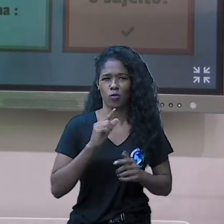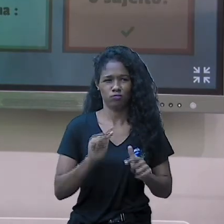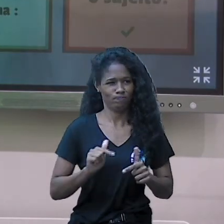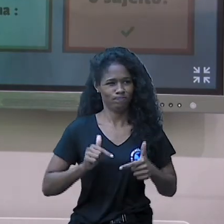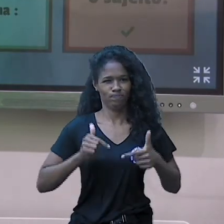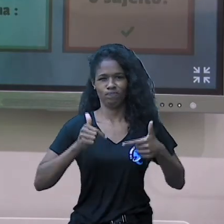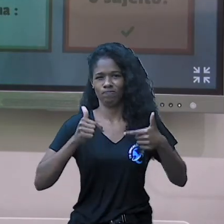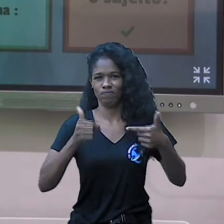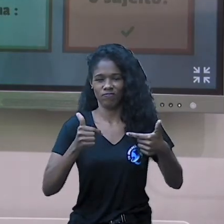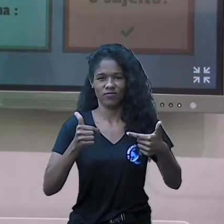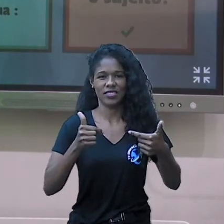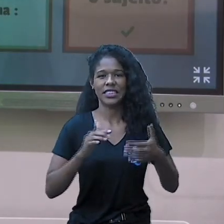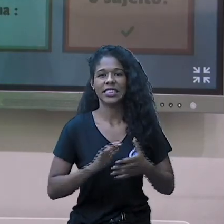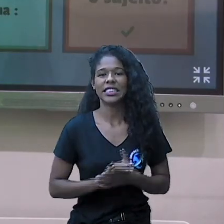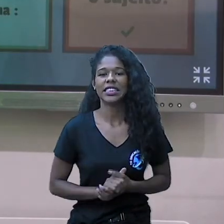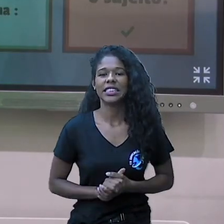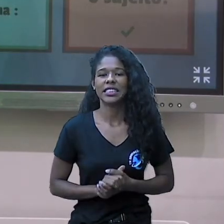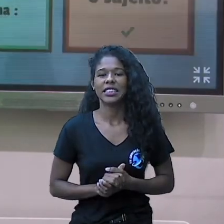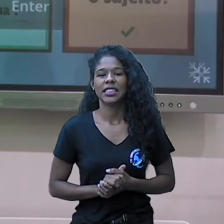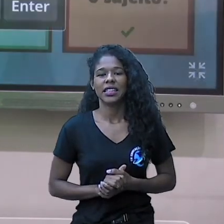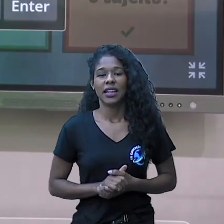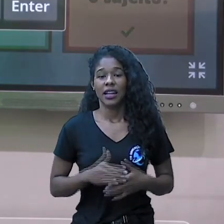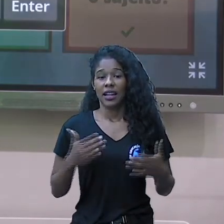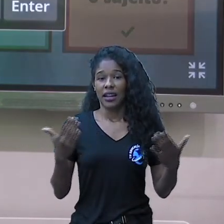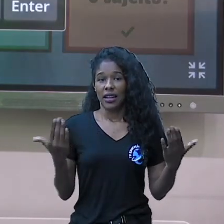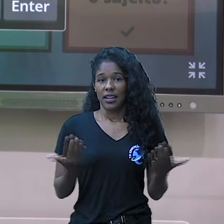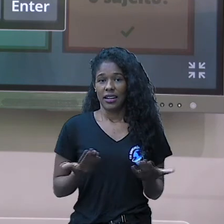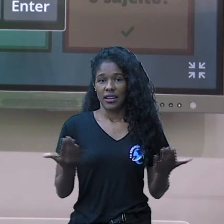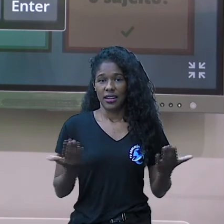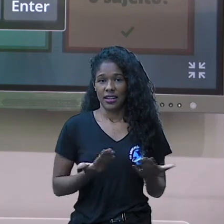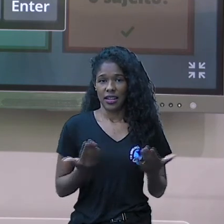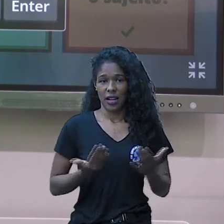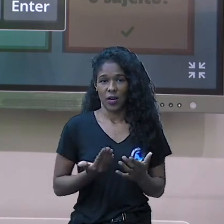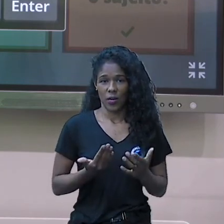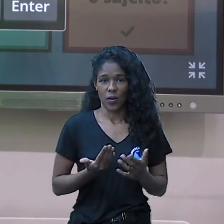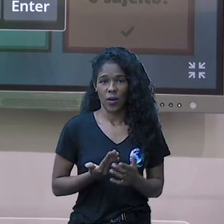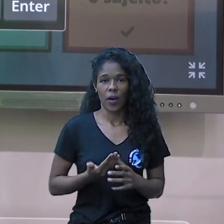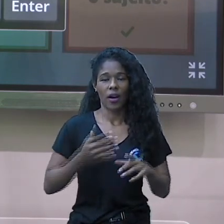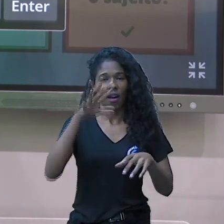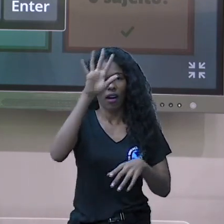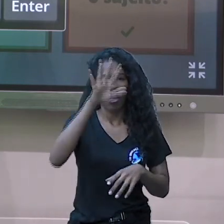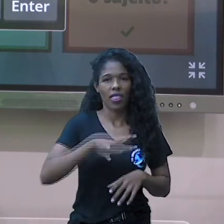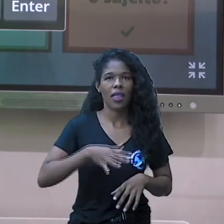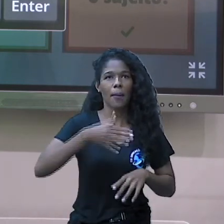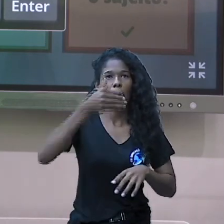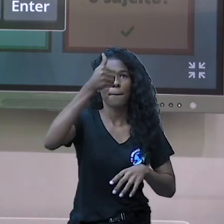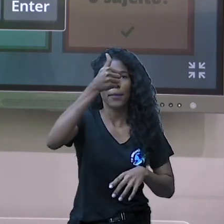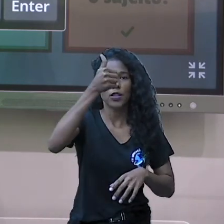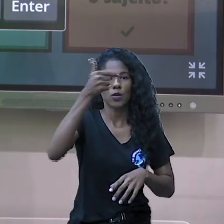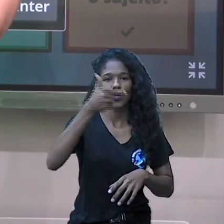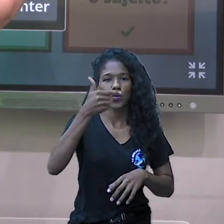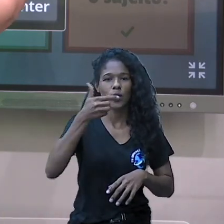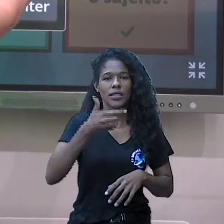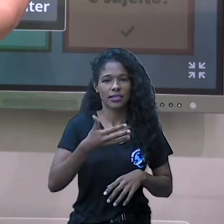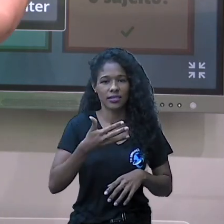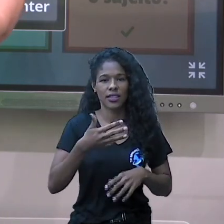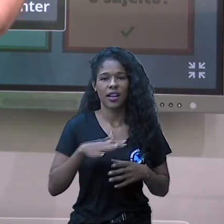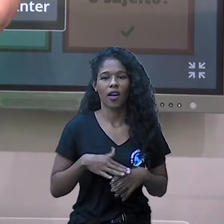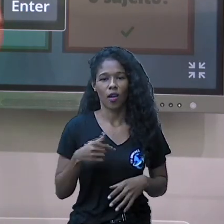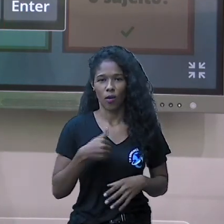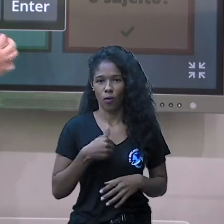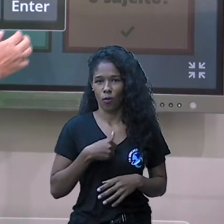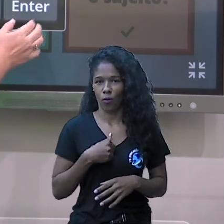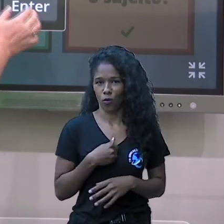nesse negócio. Vamos lá? Tabela de classificação. Deixar minha marca lá pra vocês, né? Lógico. Eu não sou boba nem nada.